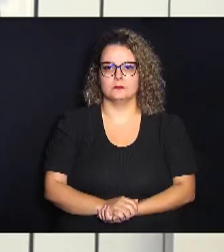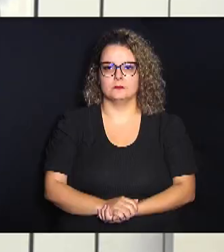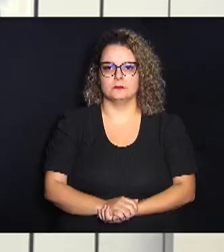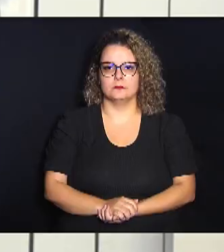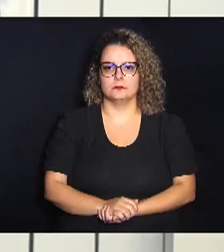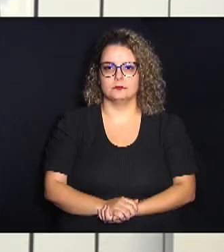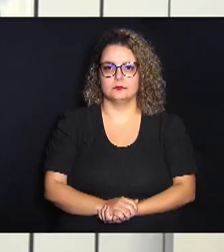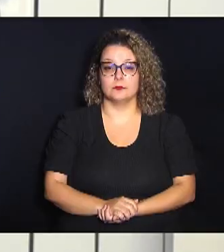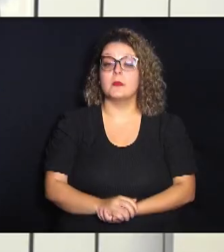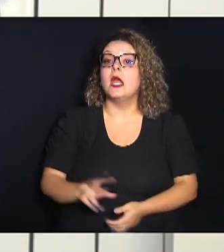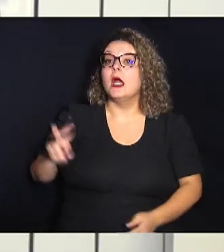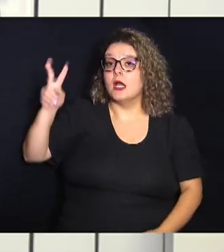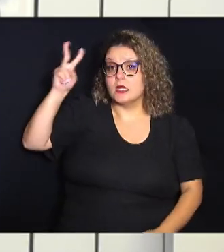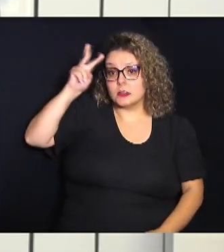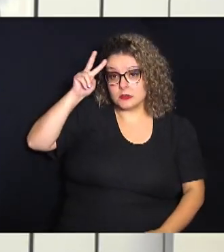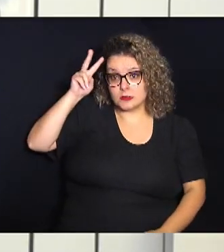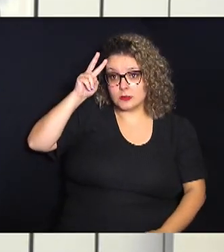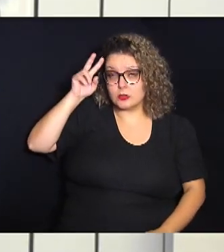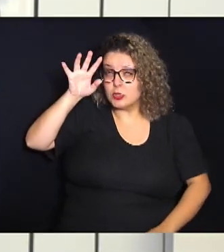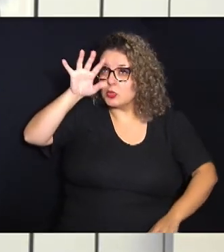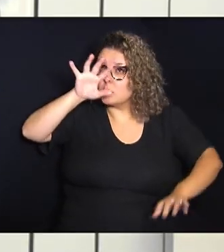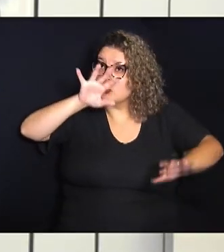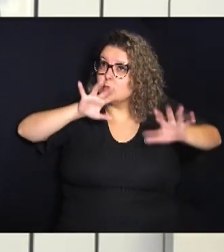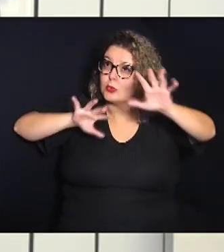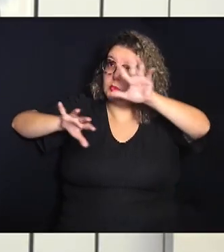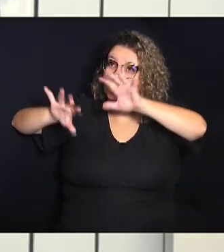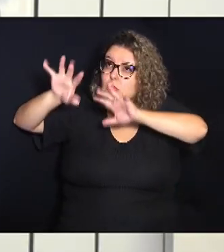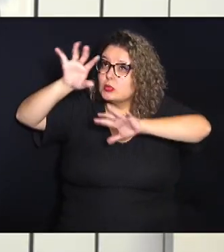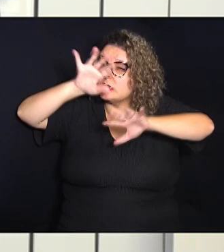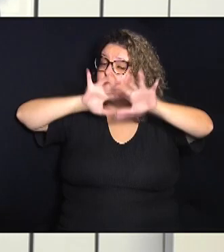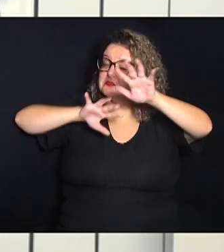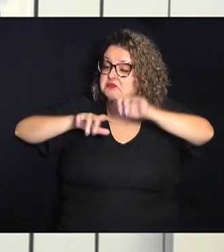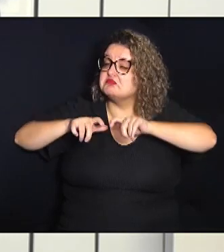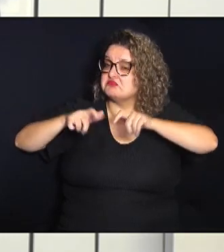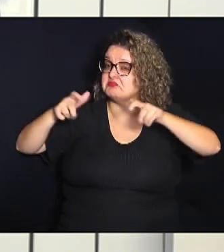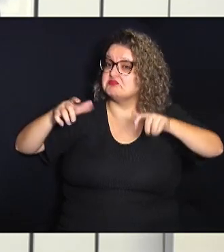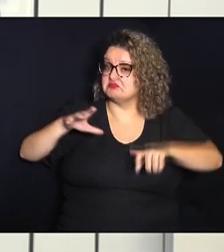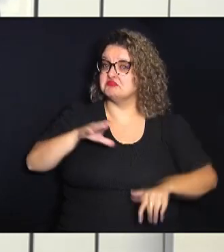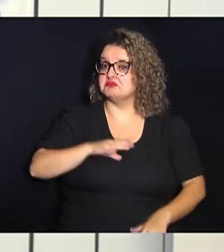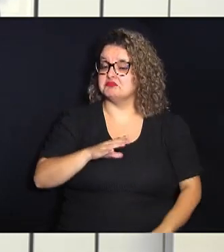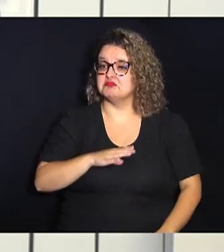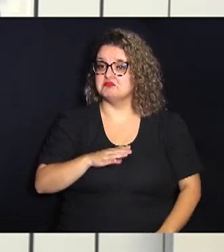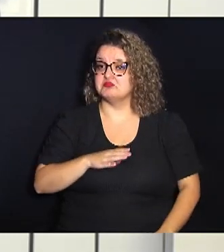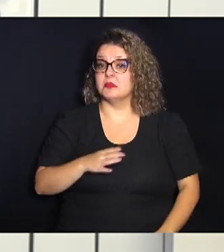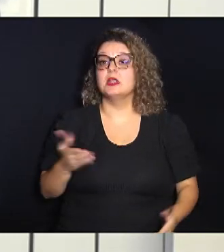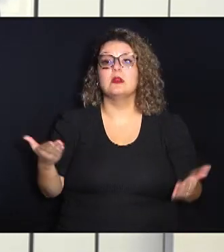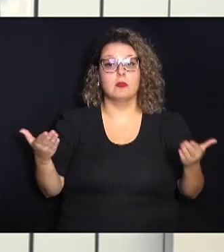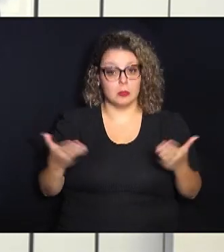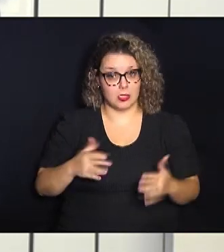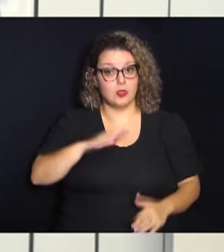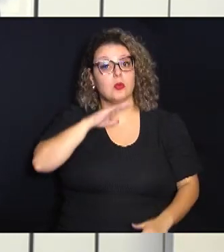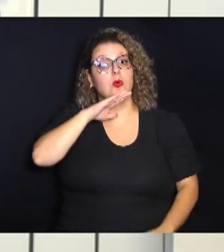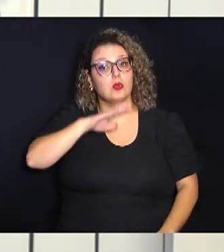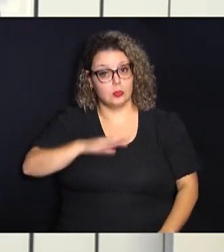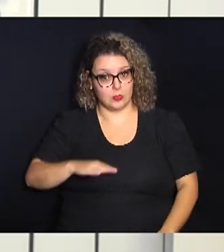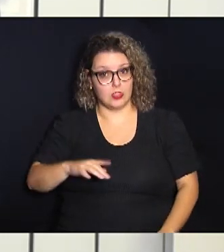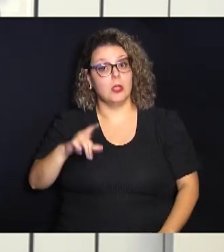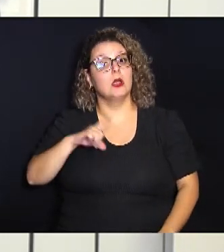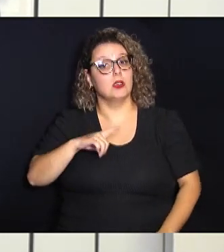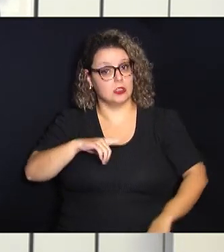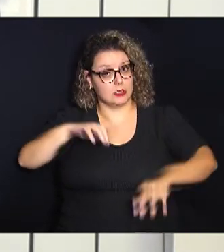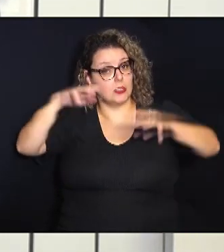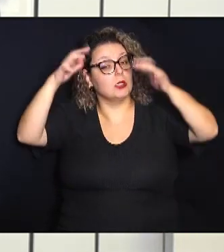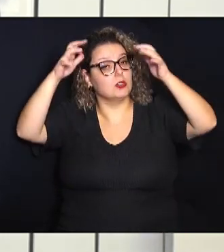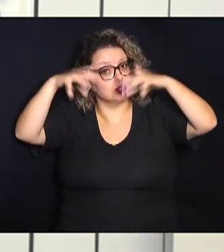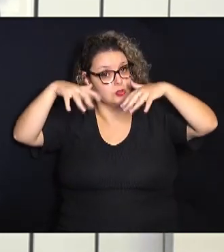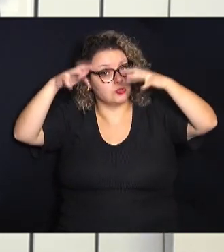segunda-feira em que a nebulosidade está em alta aqui na cidade então para hoje a tarde tem previsão de